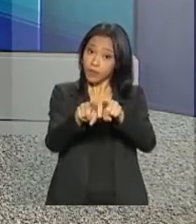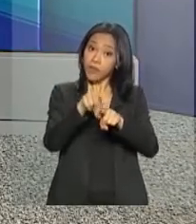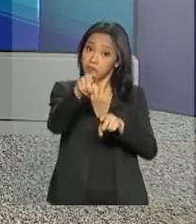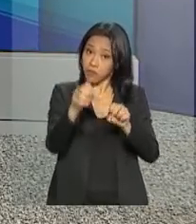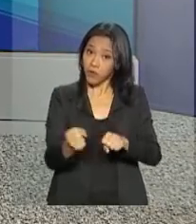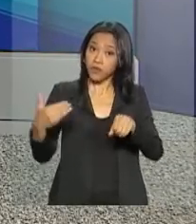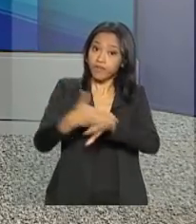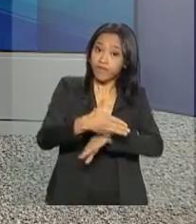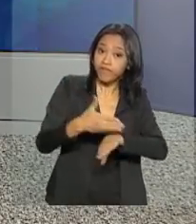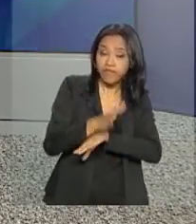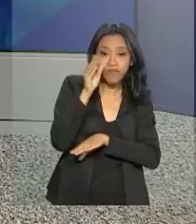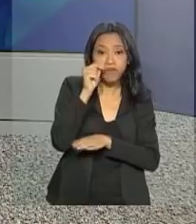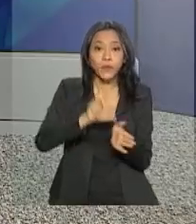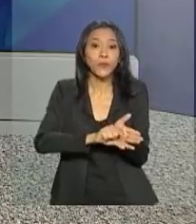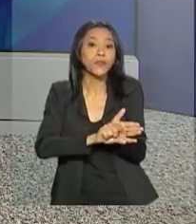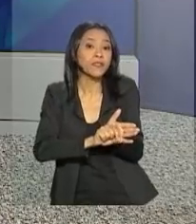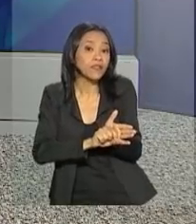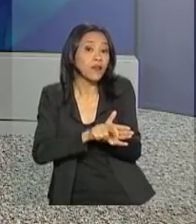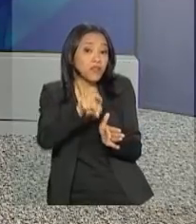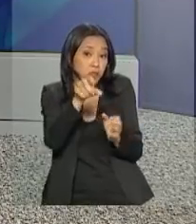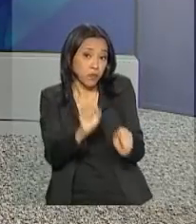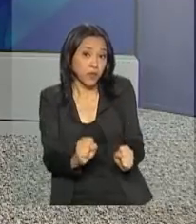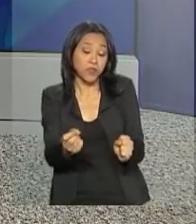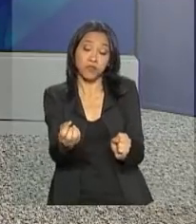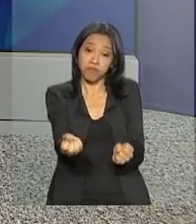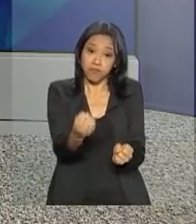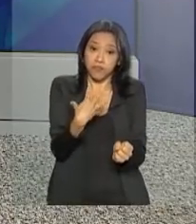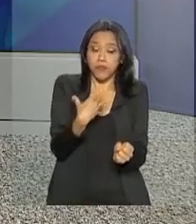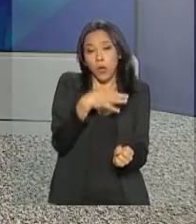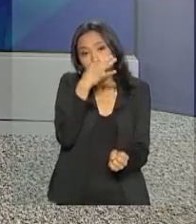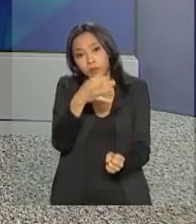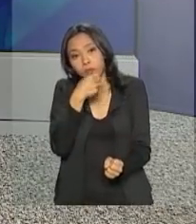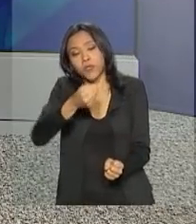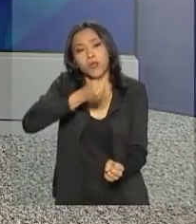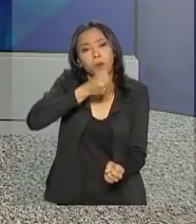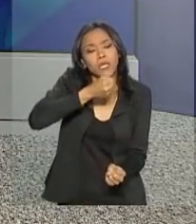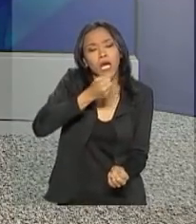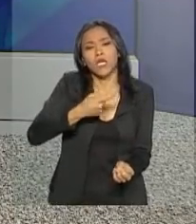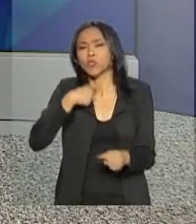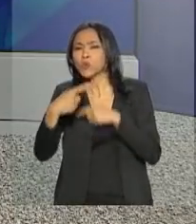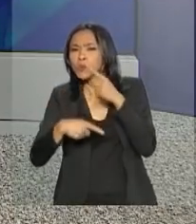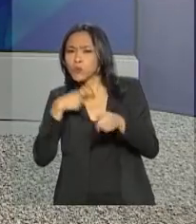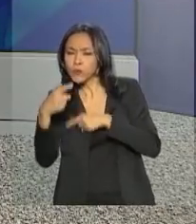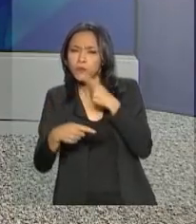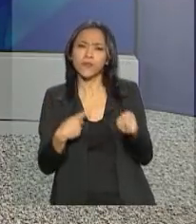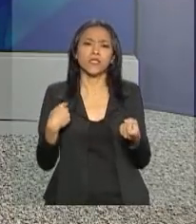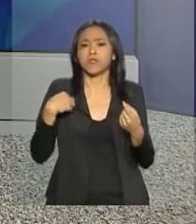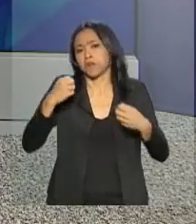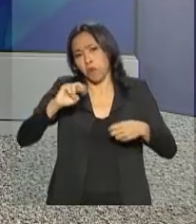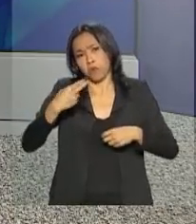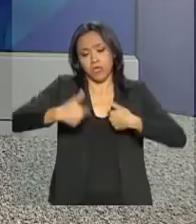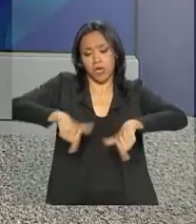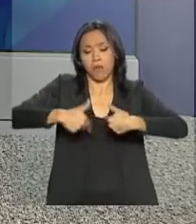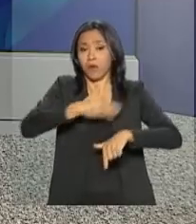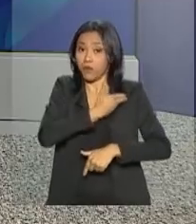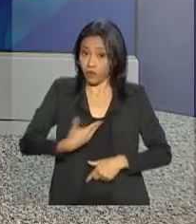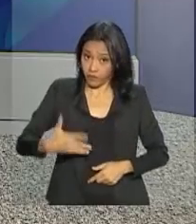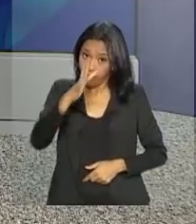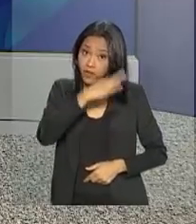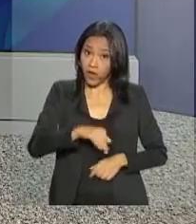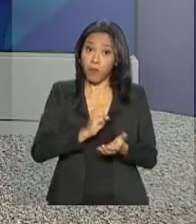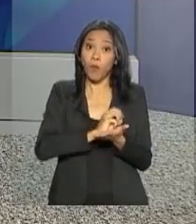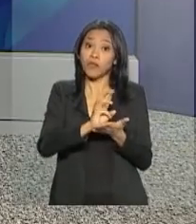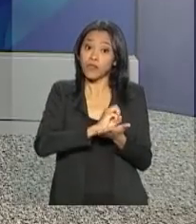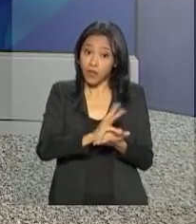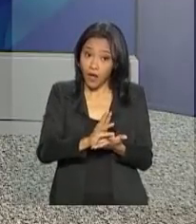também o nosso perfil no Twitter. Você pode mandar suas sugestões de reportagens e dúvidas sobre programas e ações do governo federal para o nosso